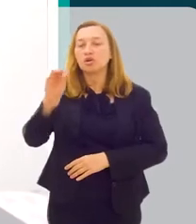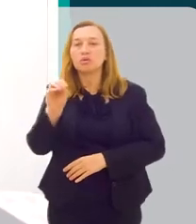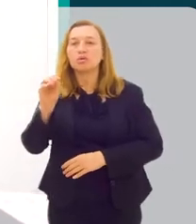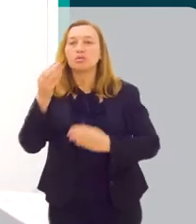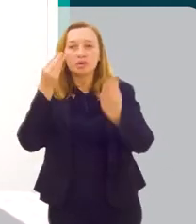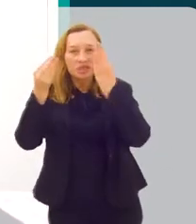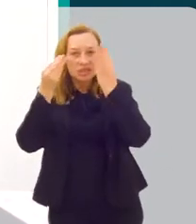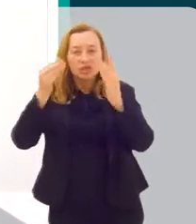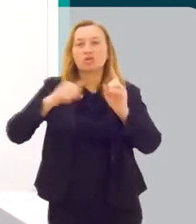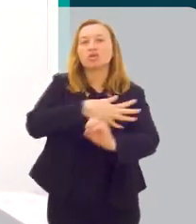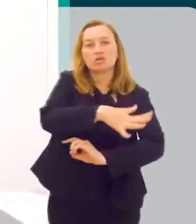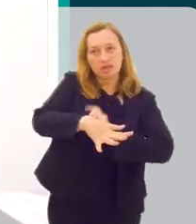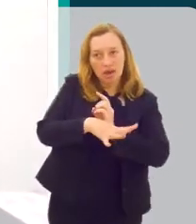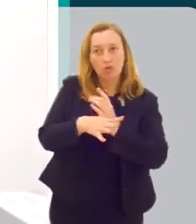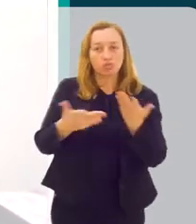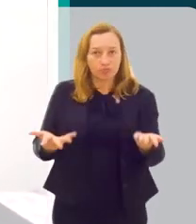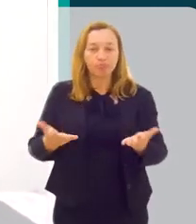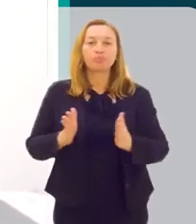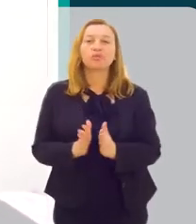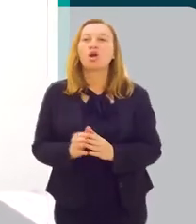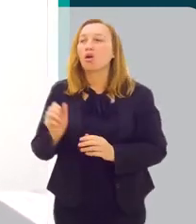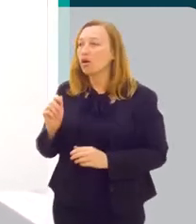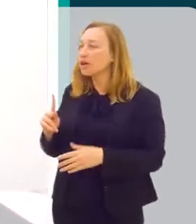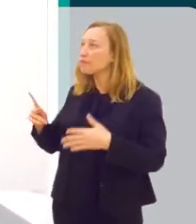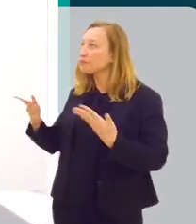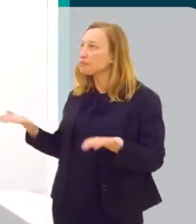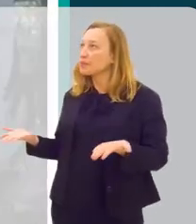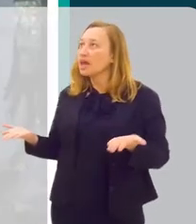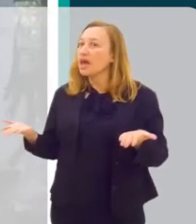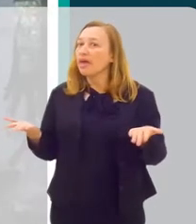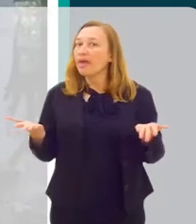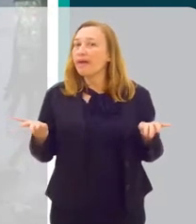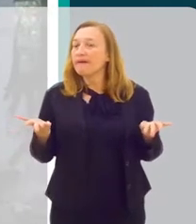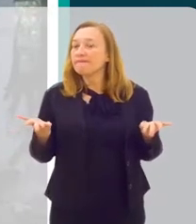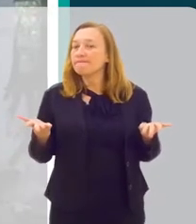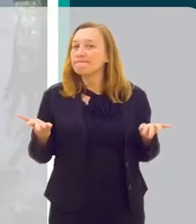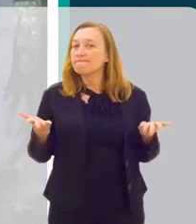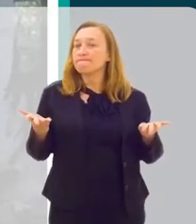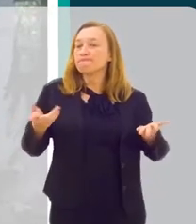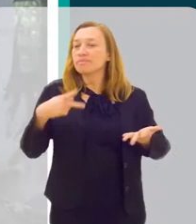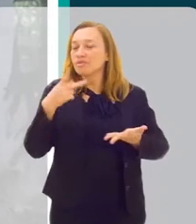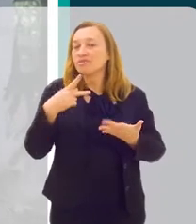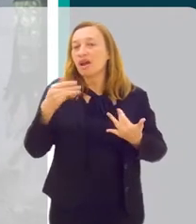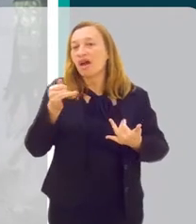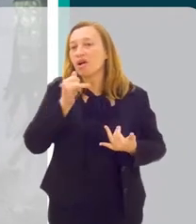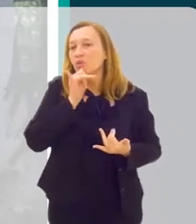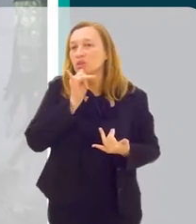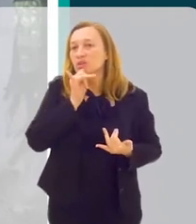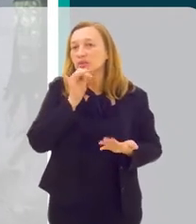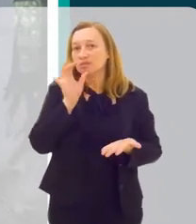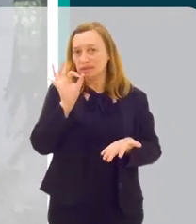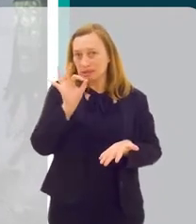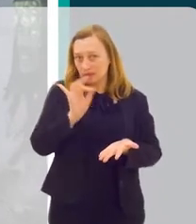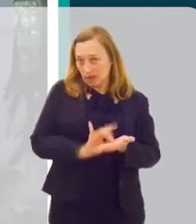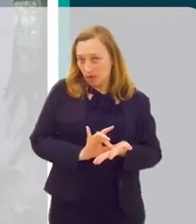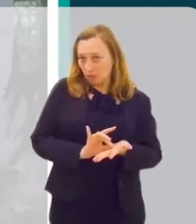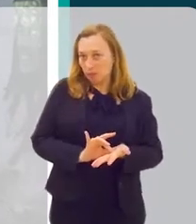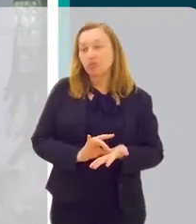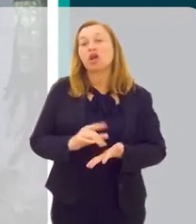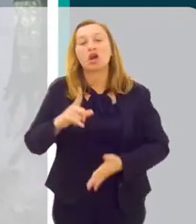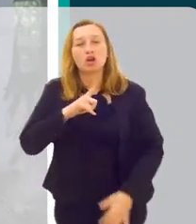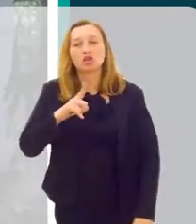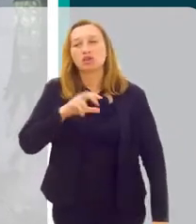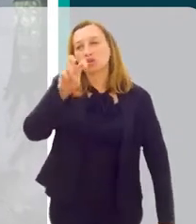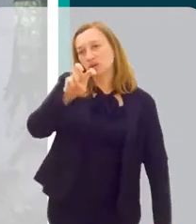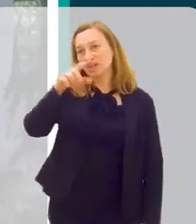do bio, psíquico e social. Vamos trazer isso para um exemplo concreto. Por